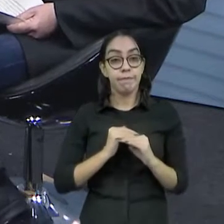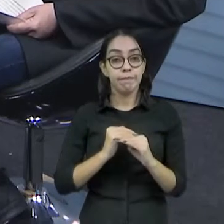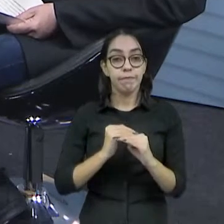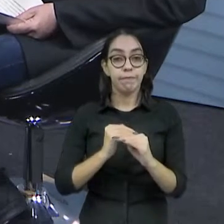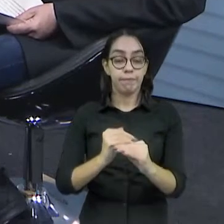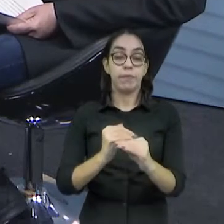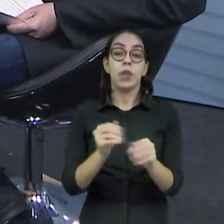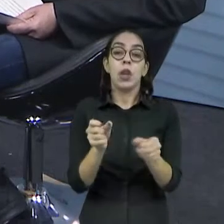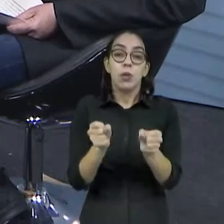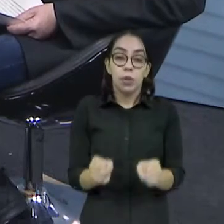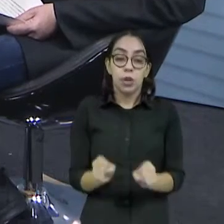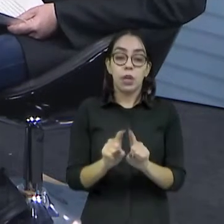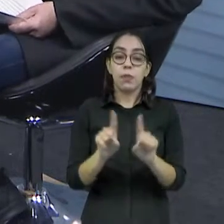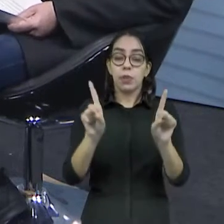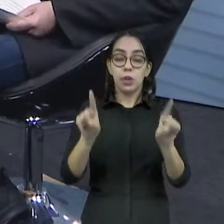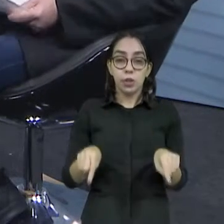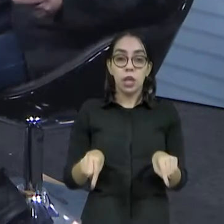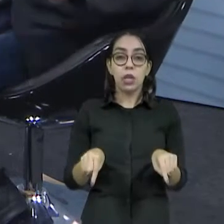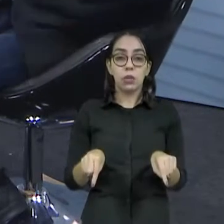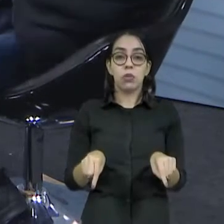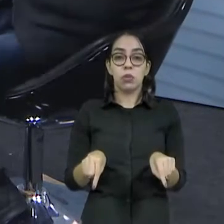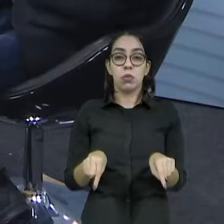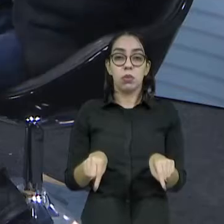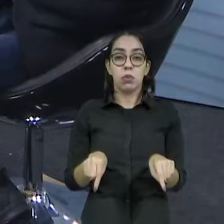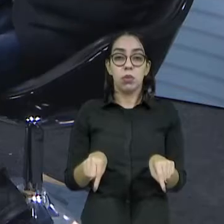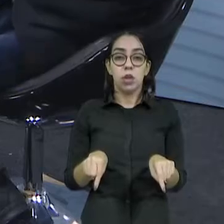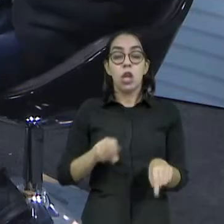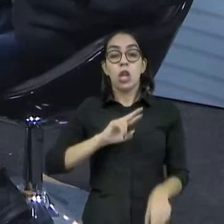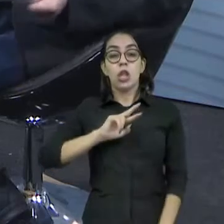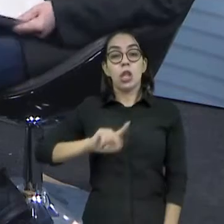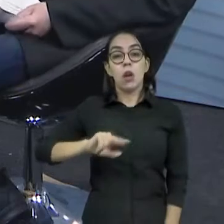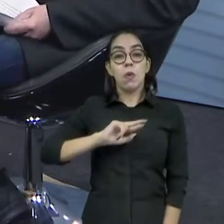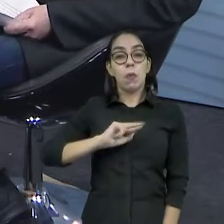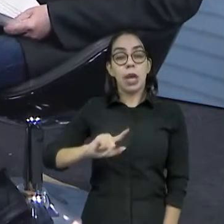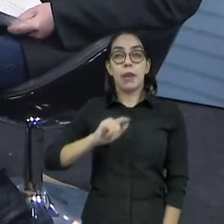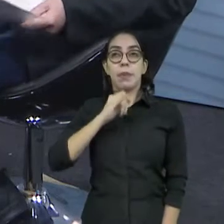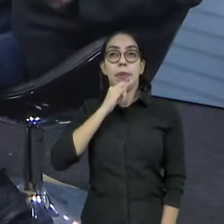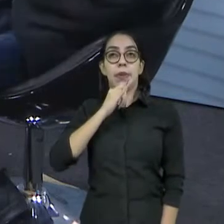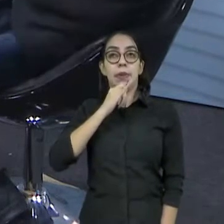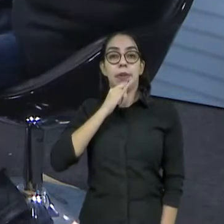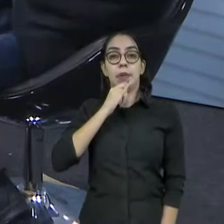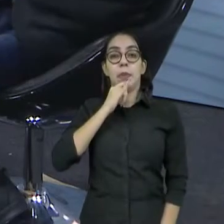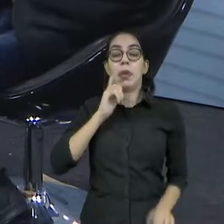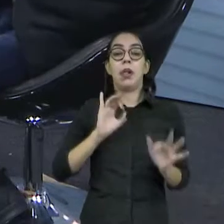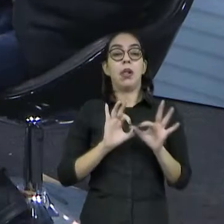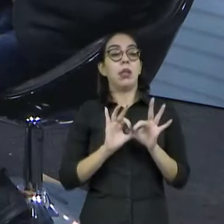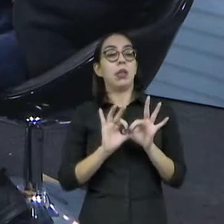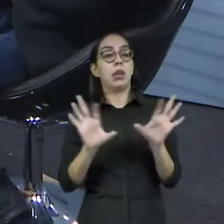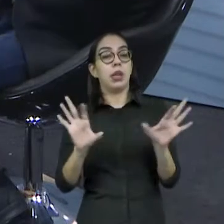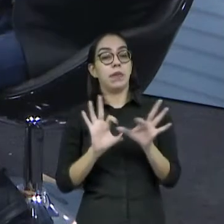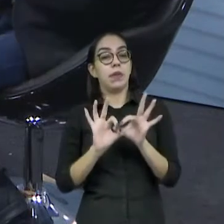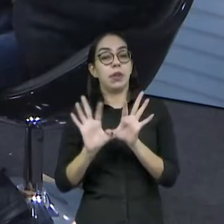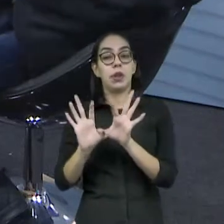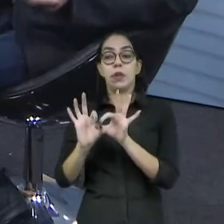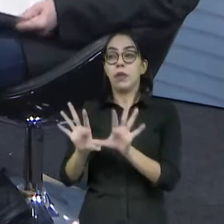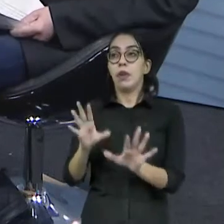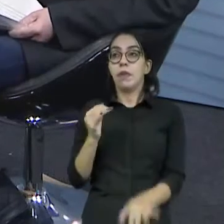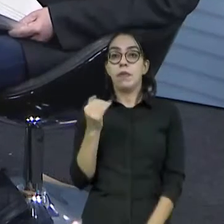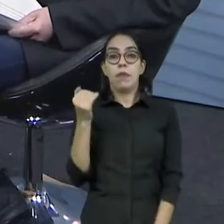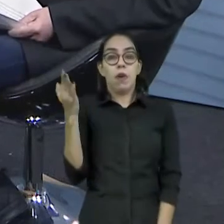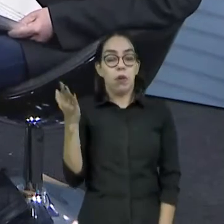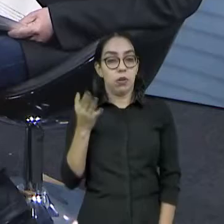dentro de um projeto que está sendo delineado. é nada de, digamos assim, de criações fora.